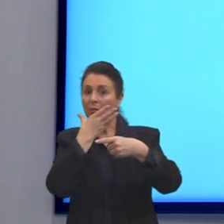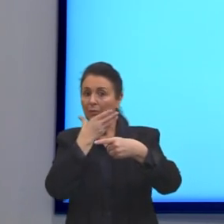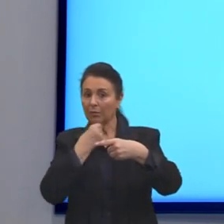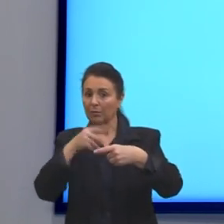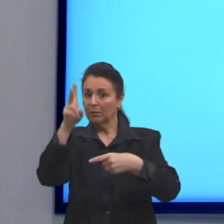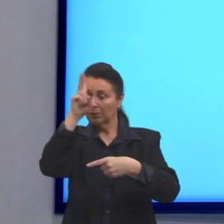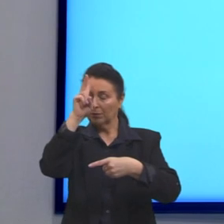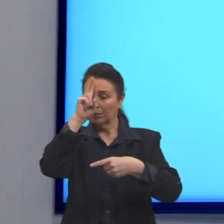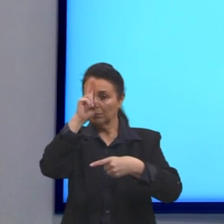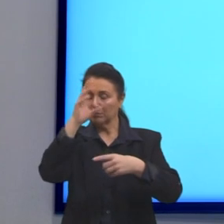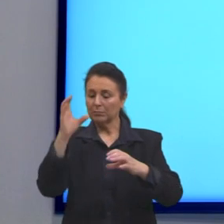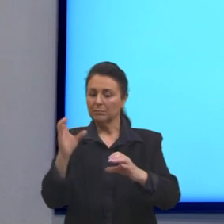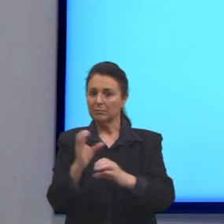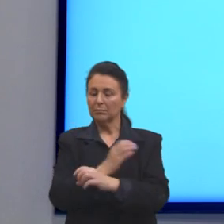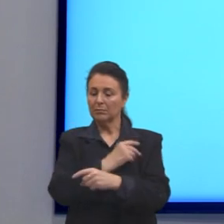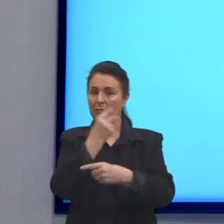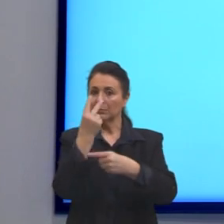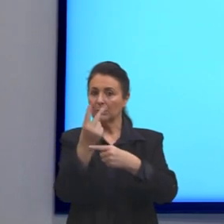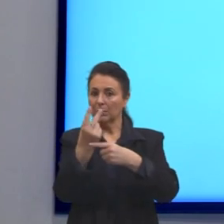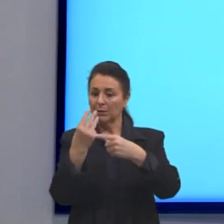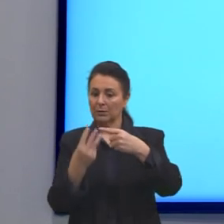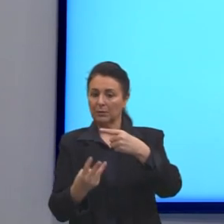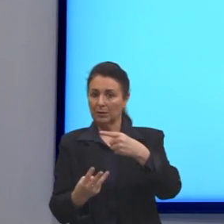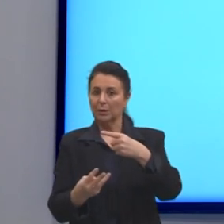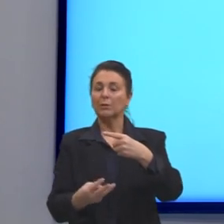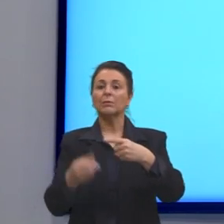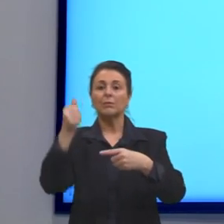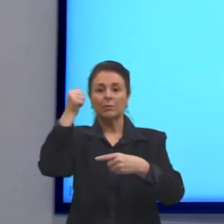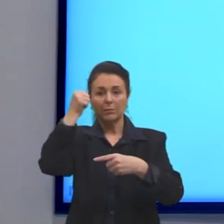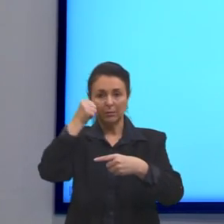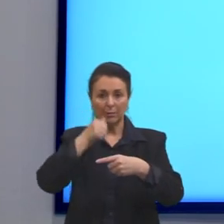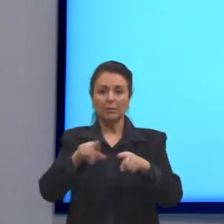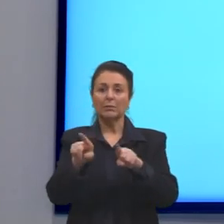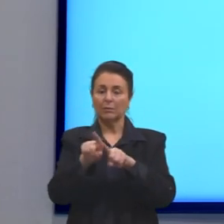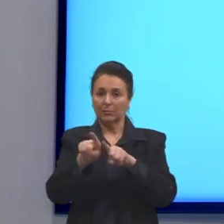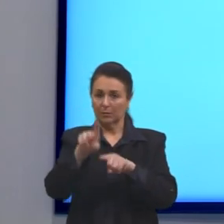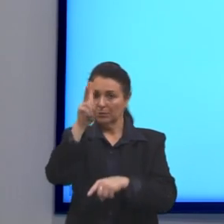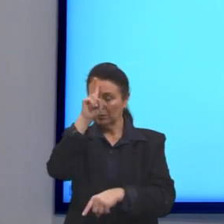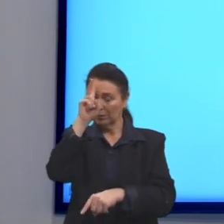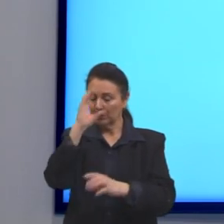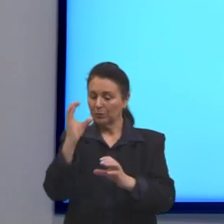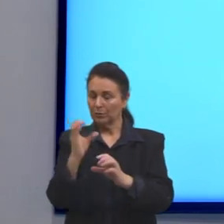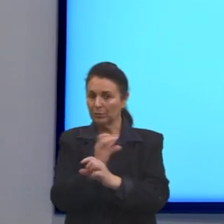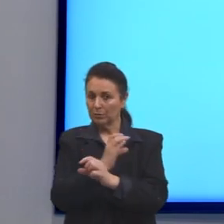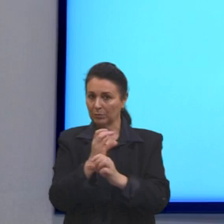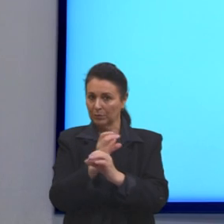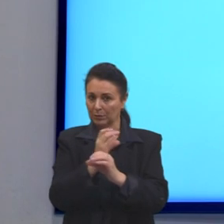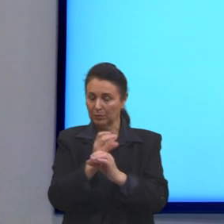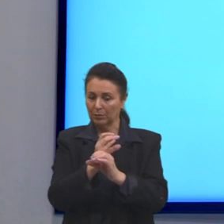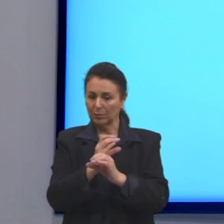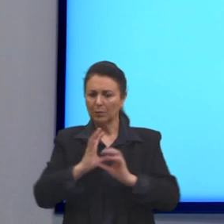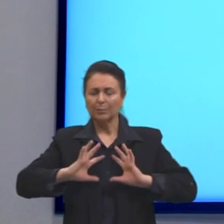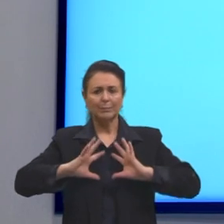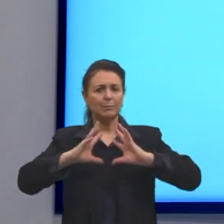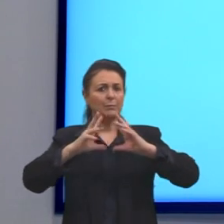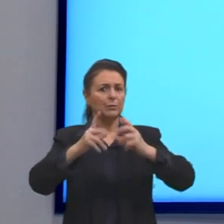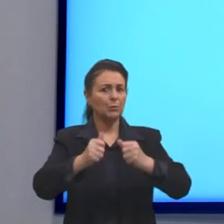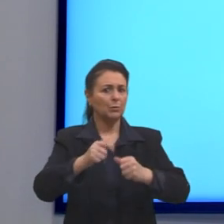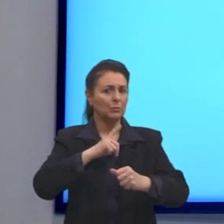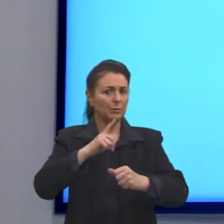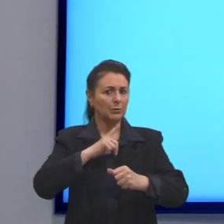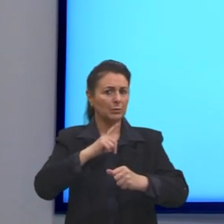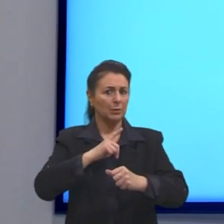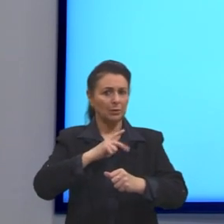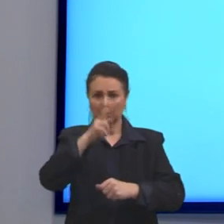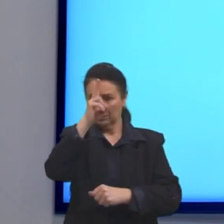completo, 2 terços das mulheres têm o ensino médio completo. Em relação a todos que têm o ensino